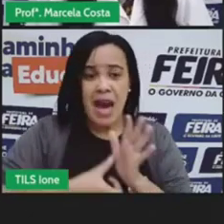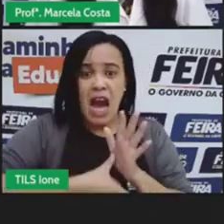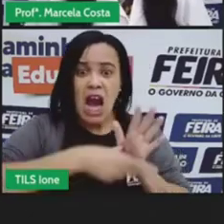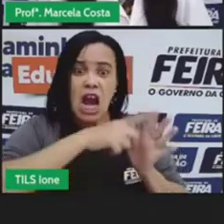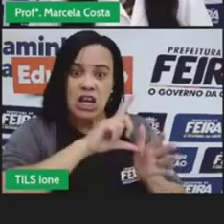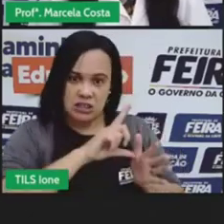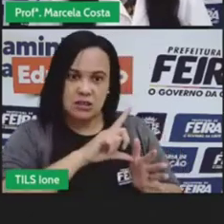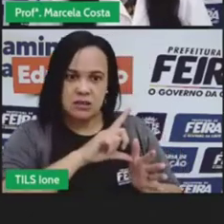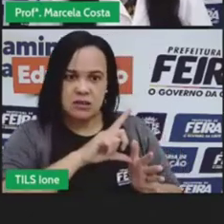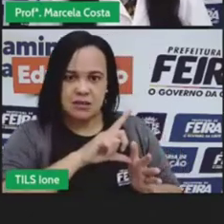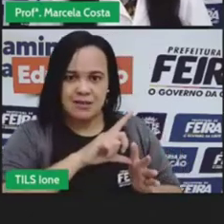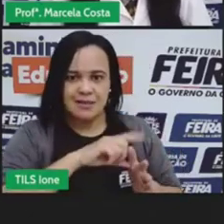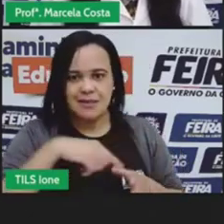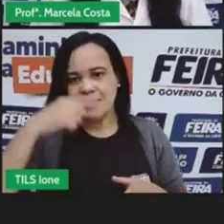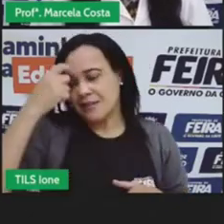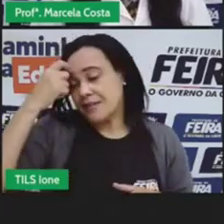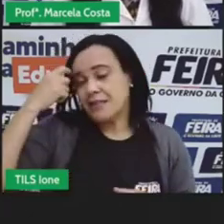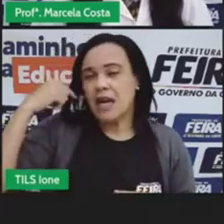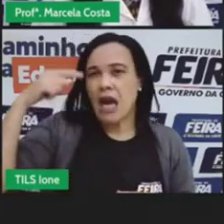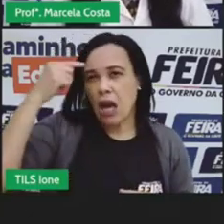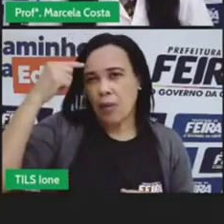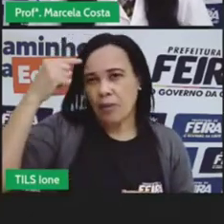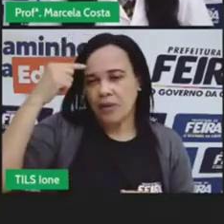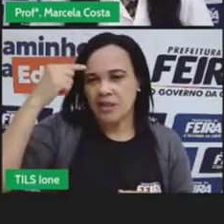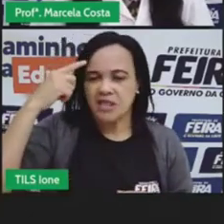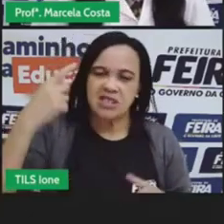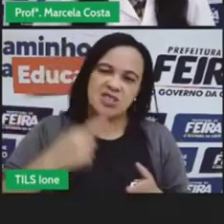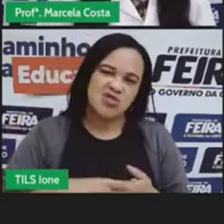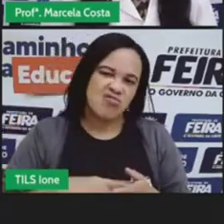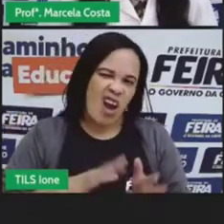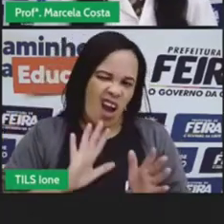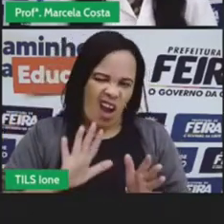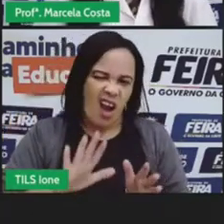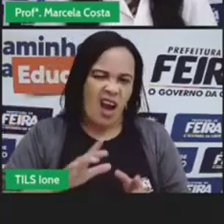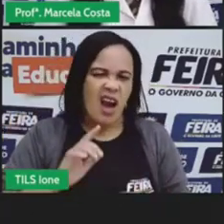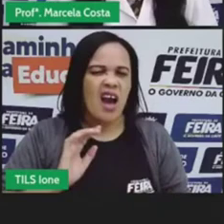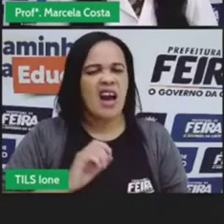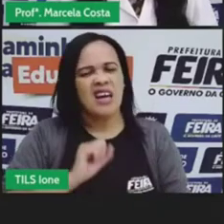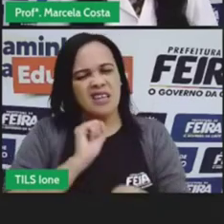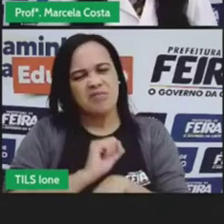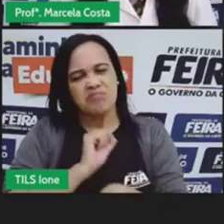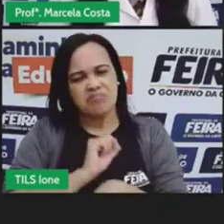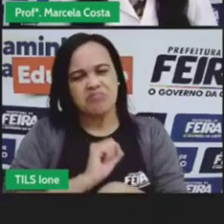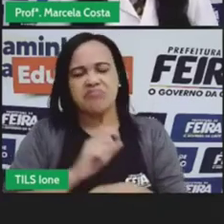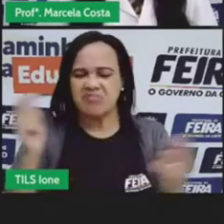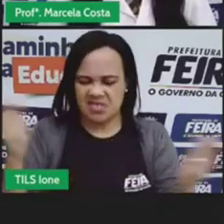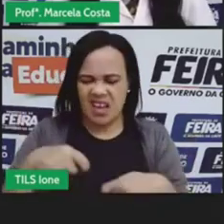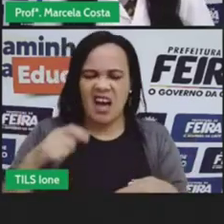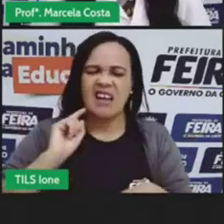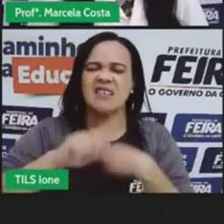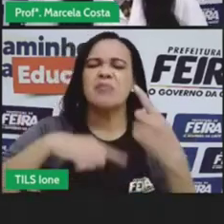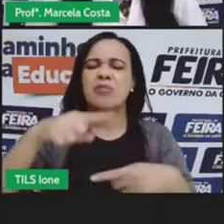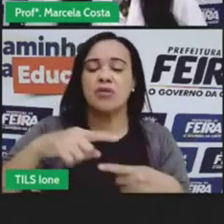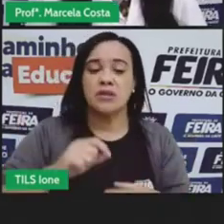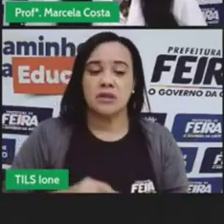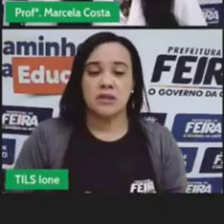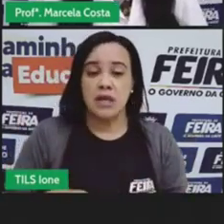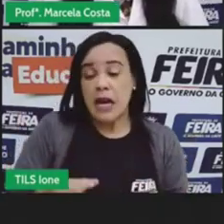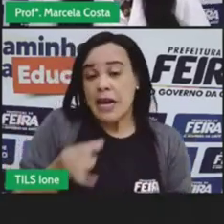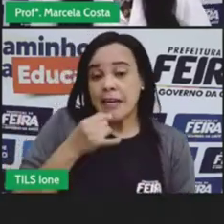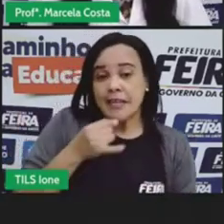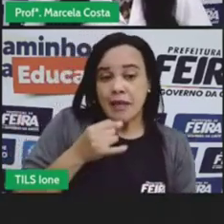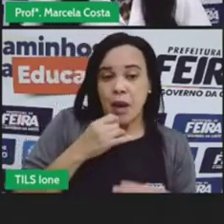uma uma bola nova essa bola custa por exemplo 10 reais